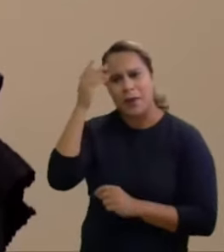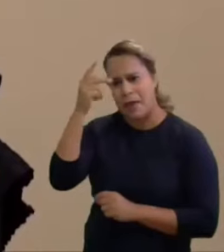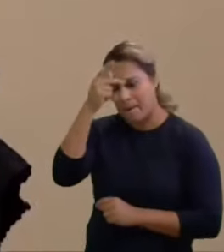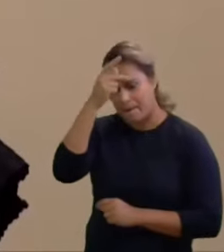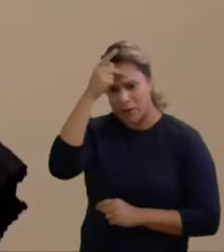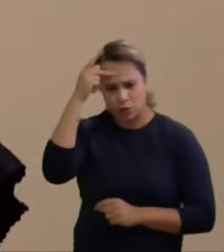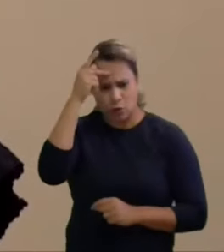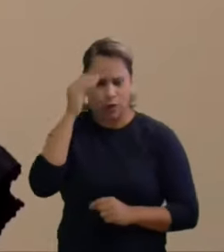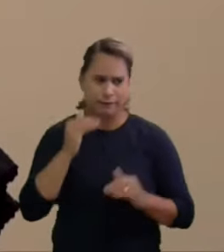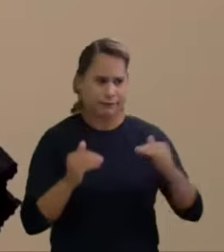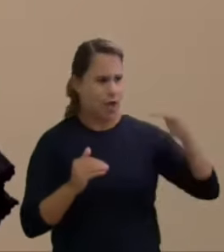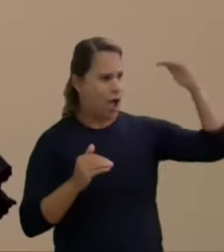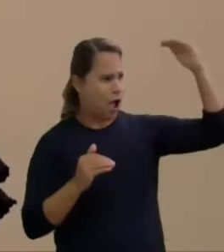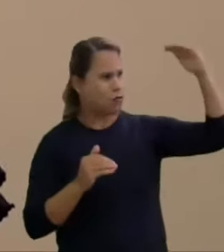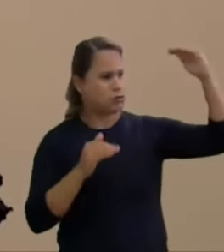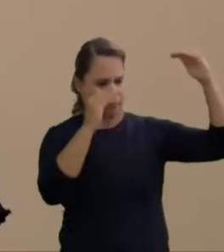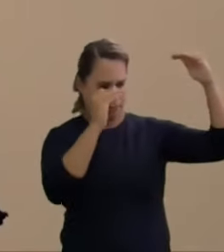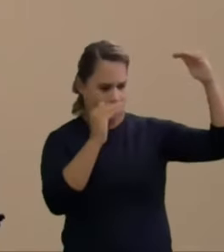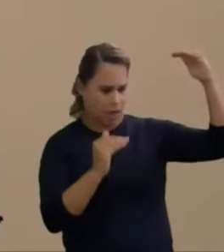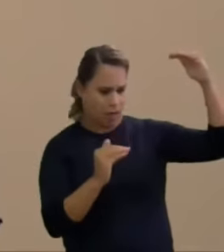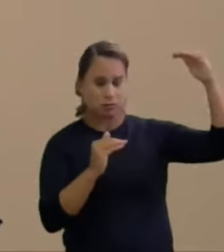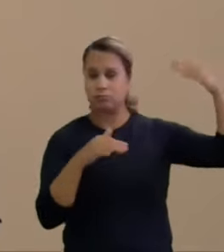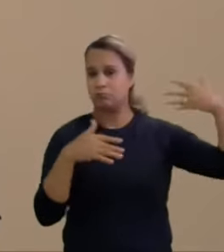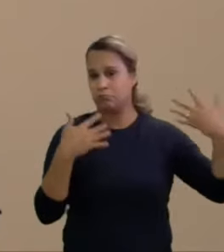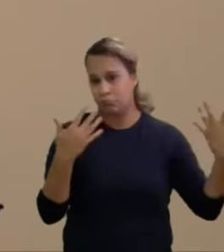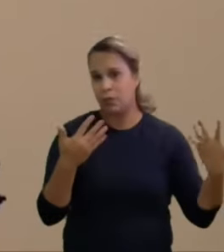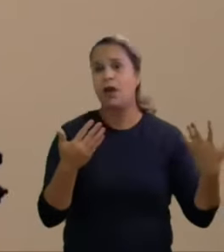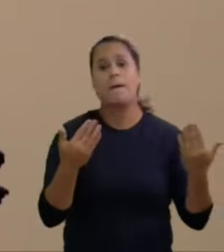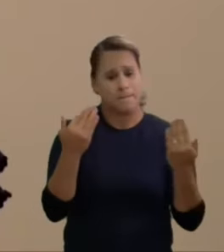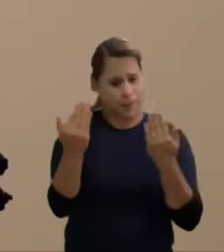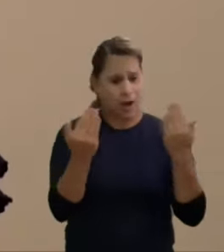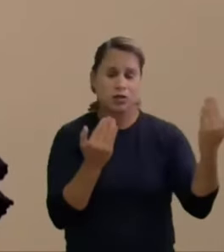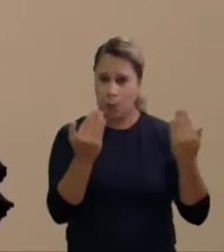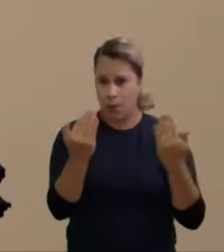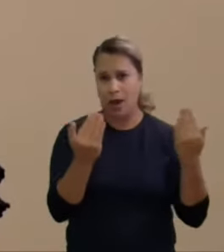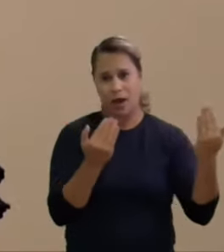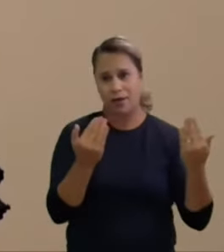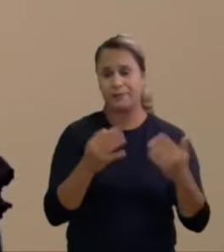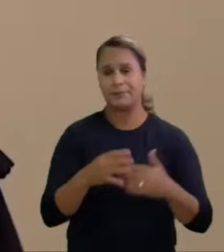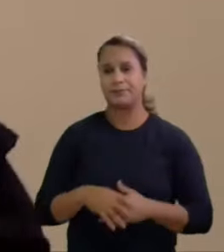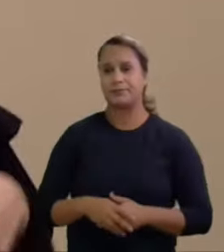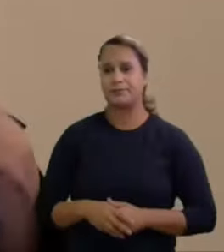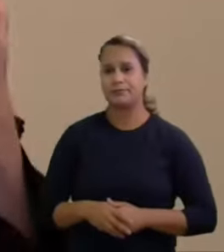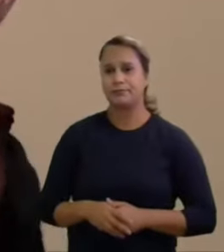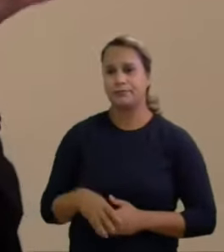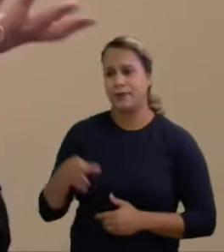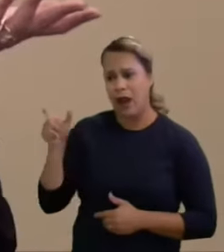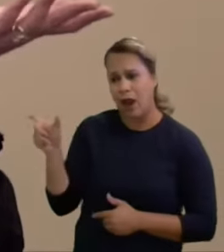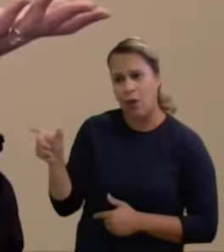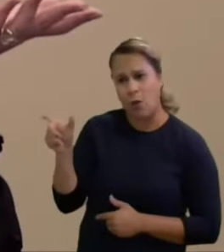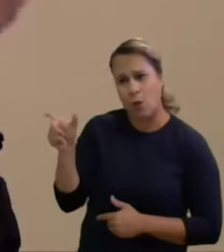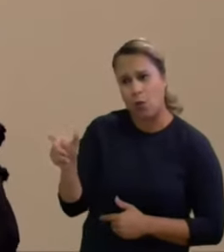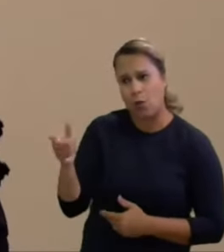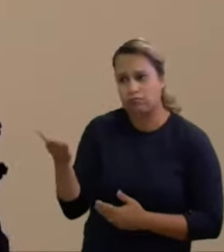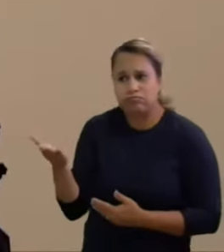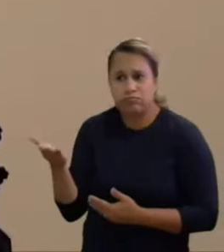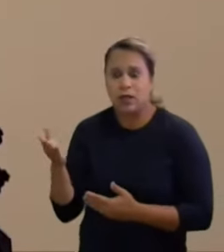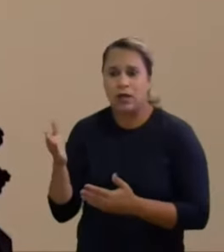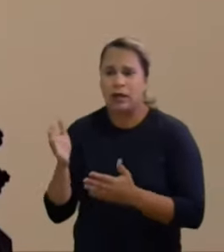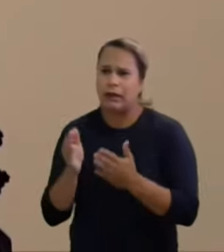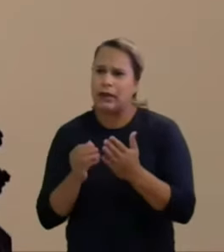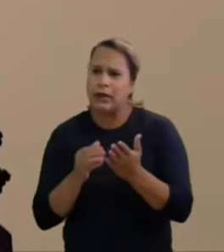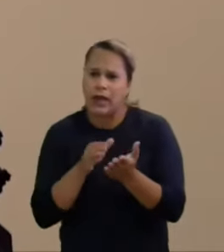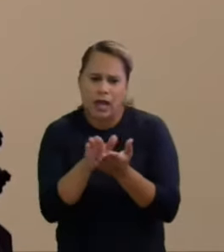das outras. A comparação é o que fará com que o elemento destruí do conjunto. Ocorre que os investigantes afirmaram que o Sérgio Moro gastou mais do que eles, mas não